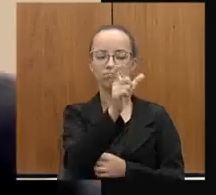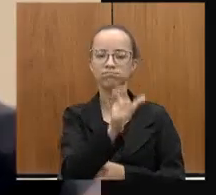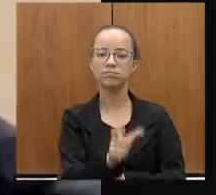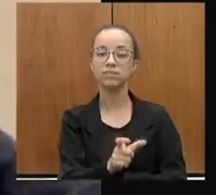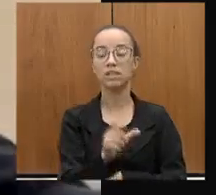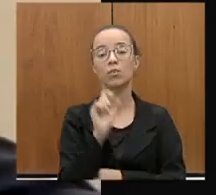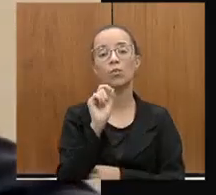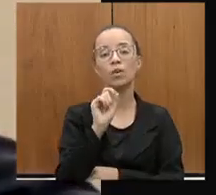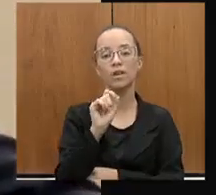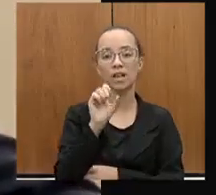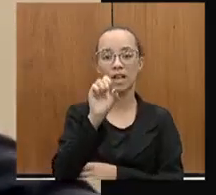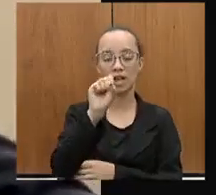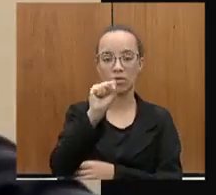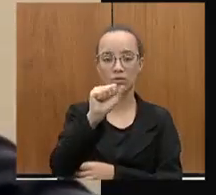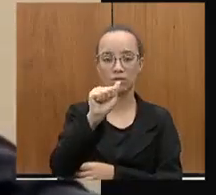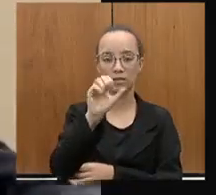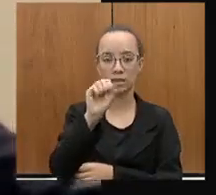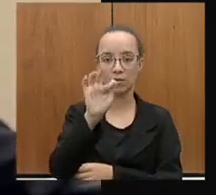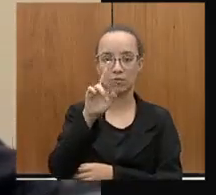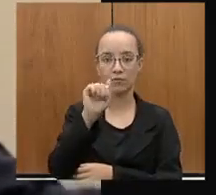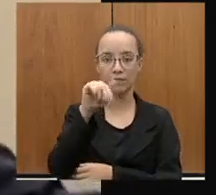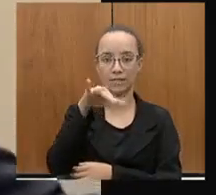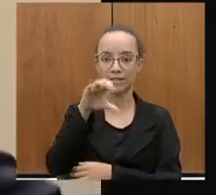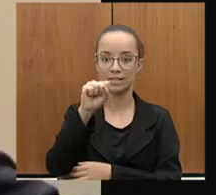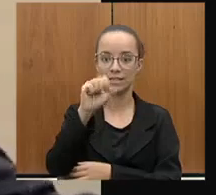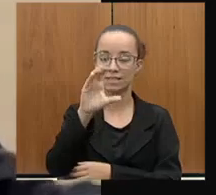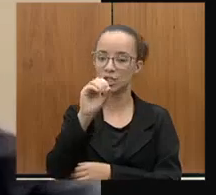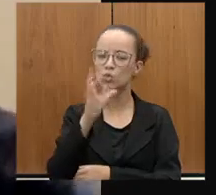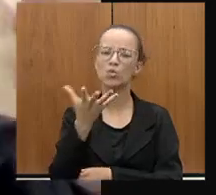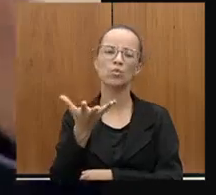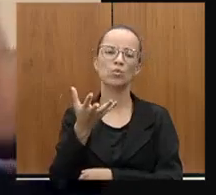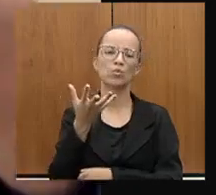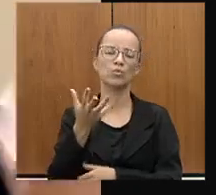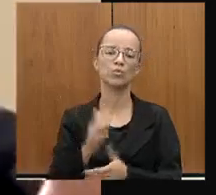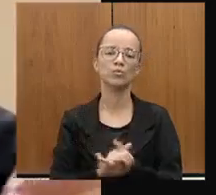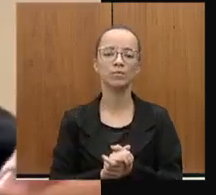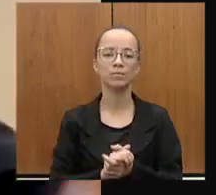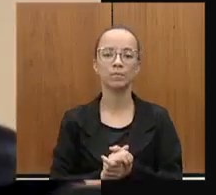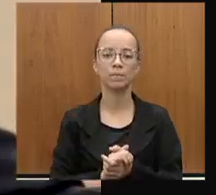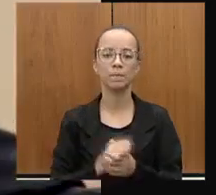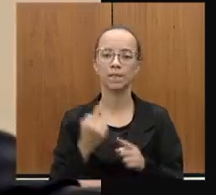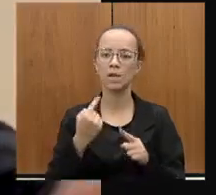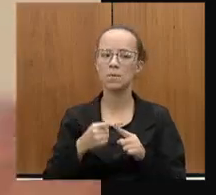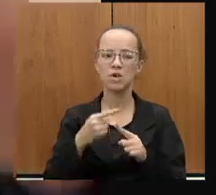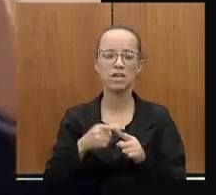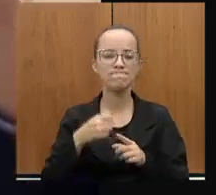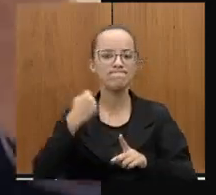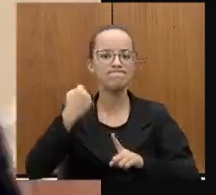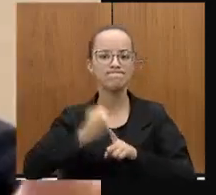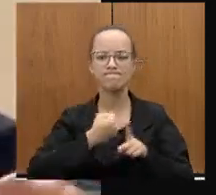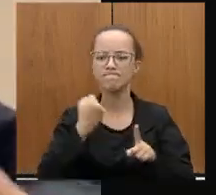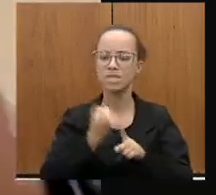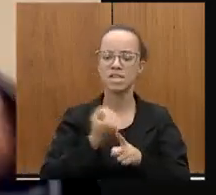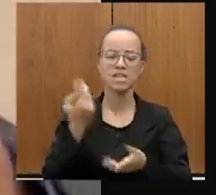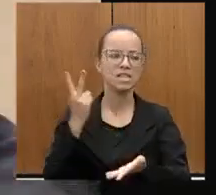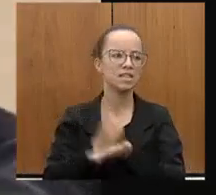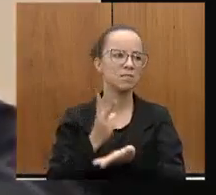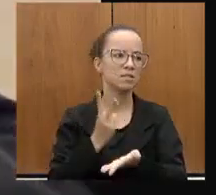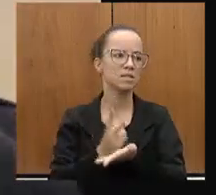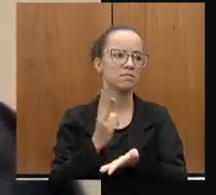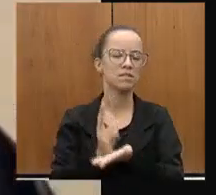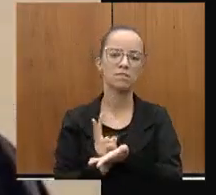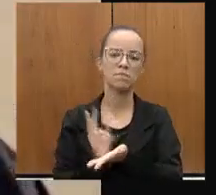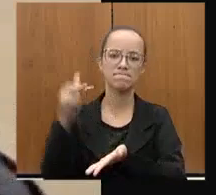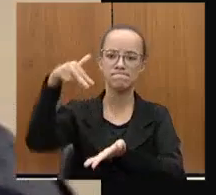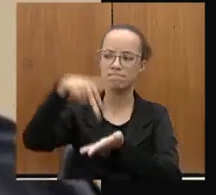que é o Seu Francisco, que é muito conhecido aqui na casa, porque de forma guerrida, sempre veio de gabinete em